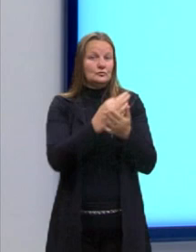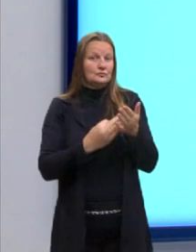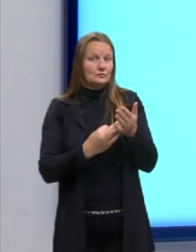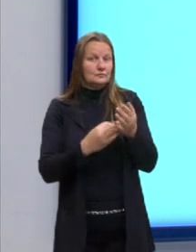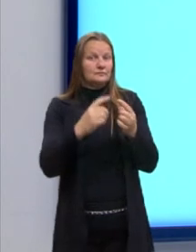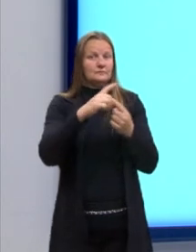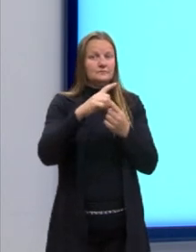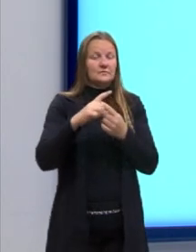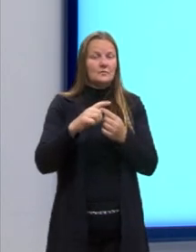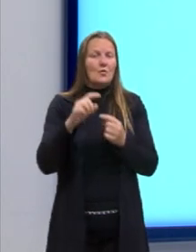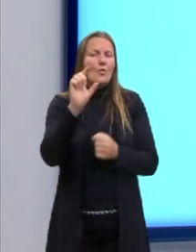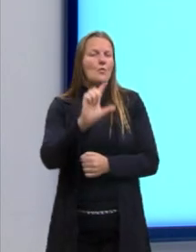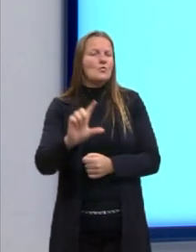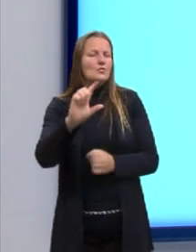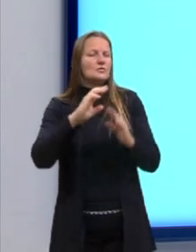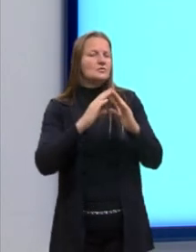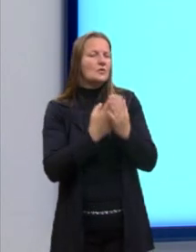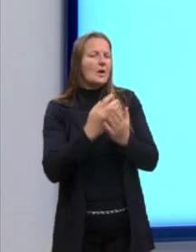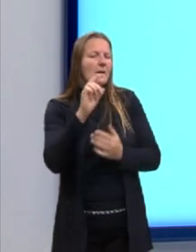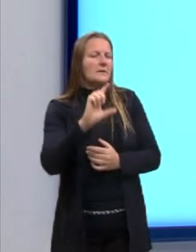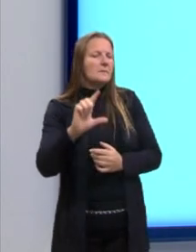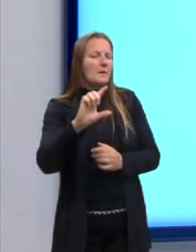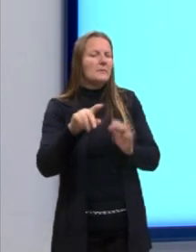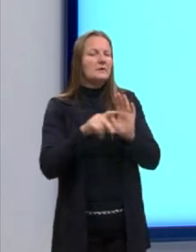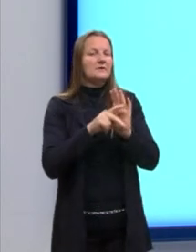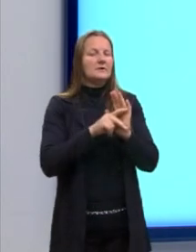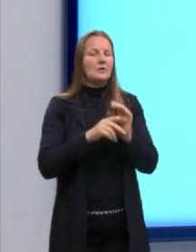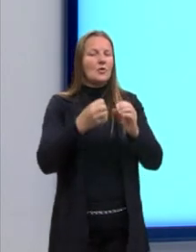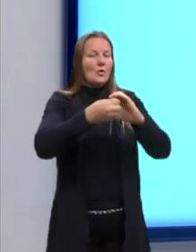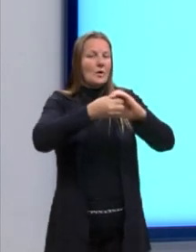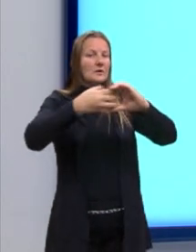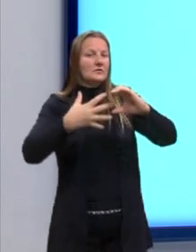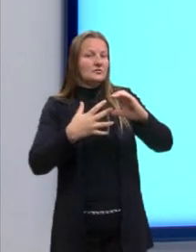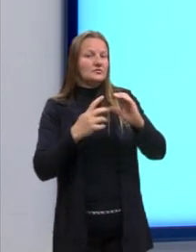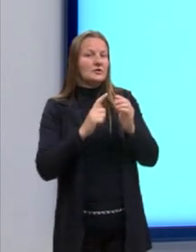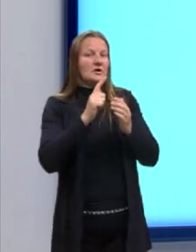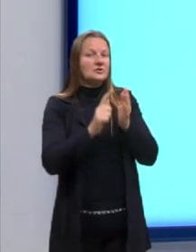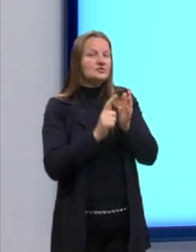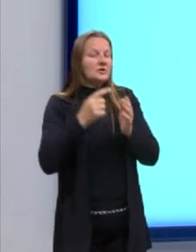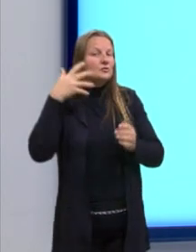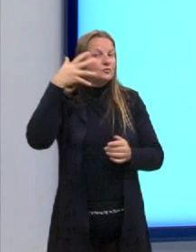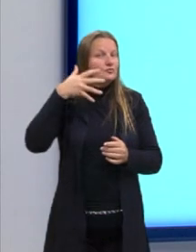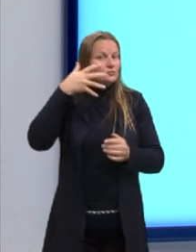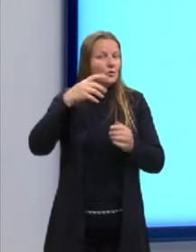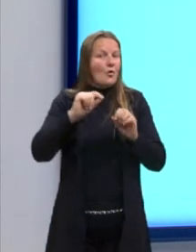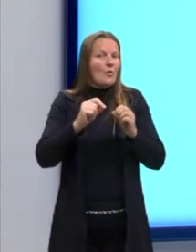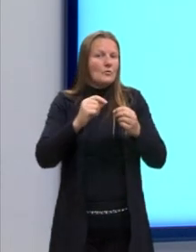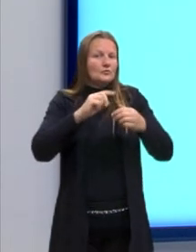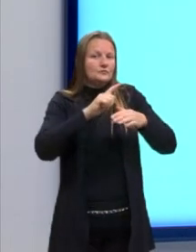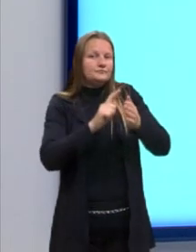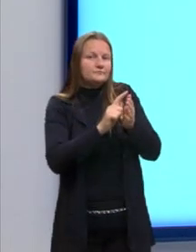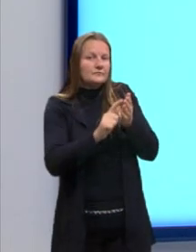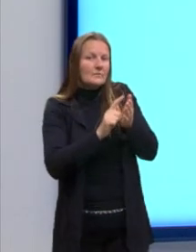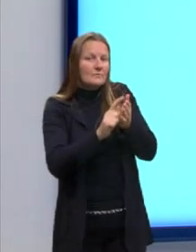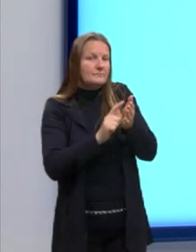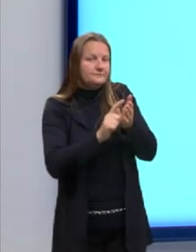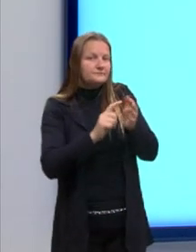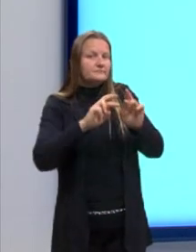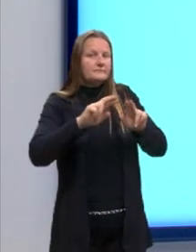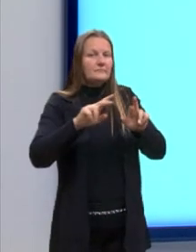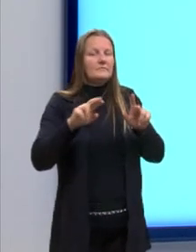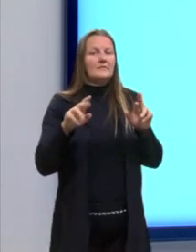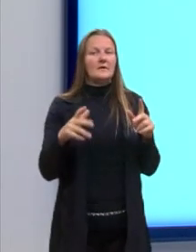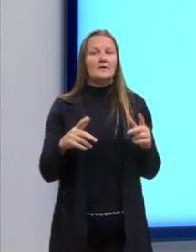sobre escola literária, sobre características de gêneros do discurso. Por isso, quando a gente domina os